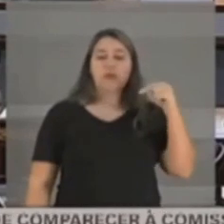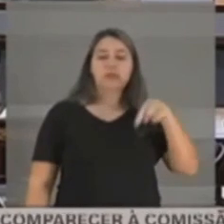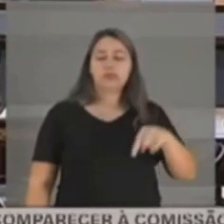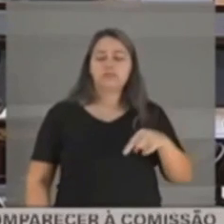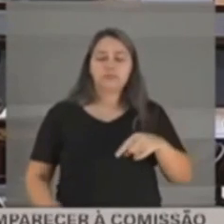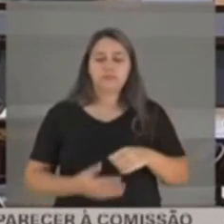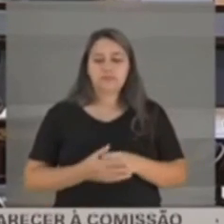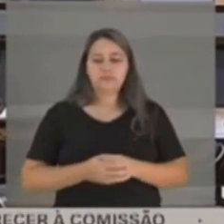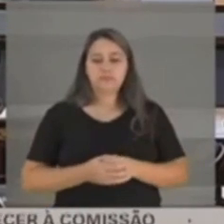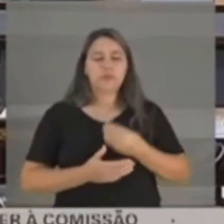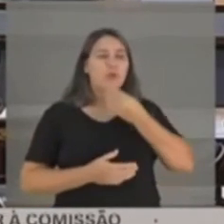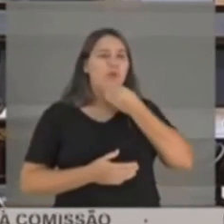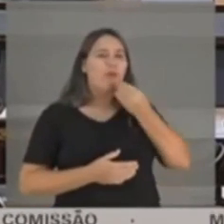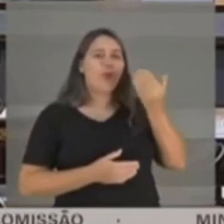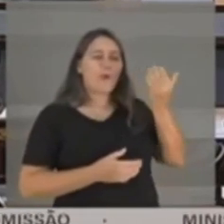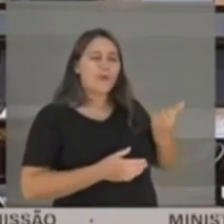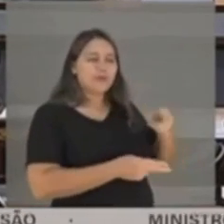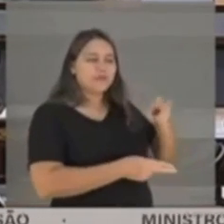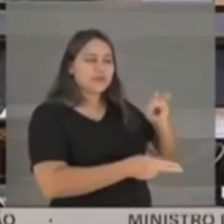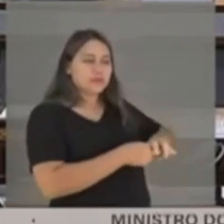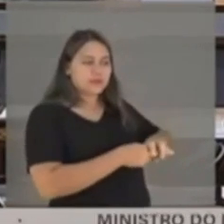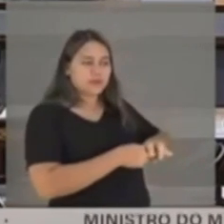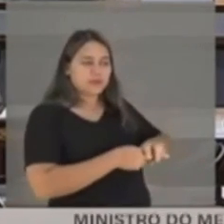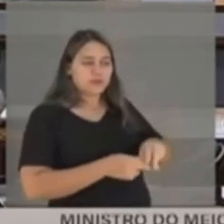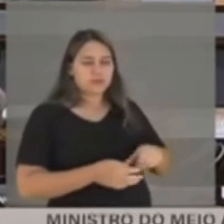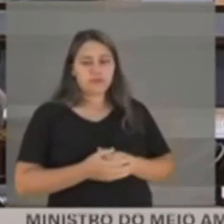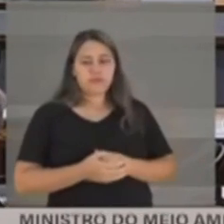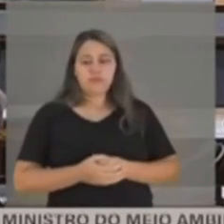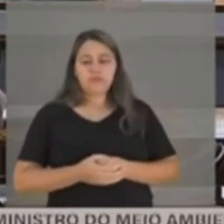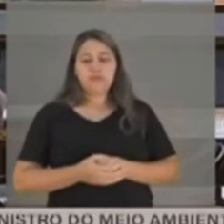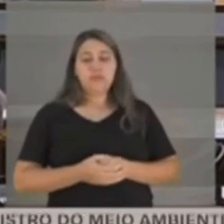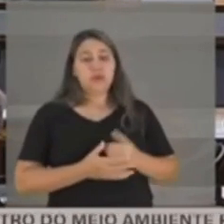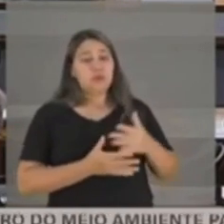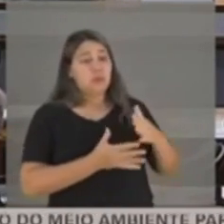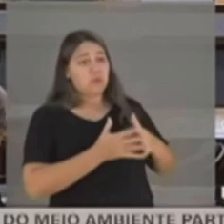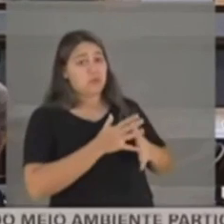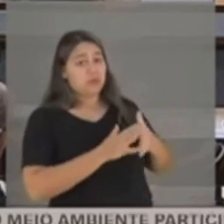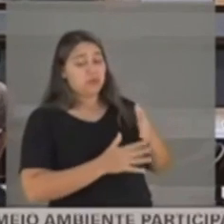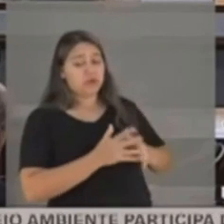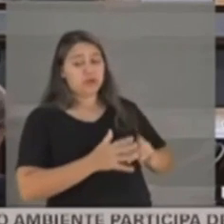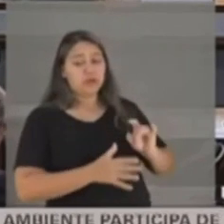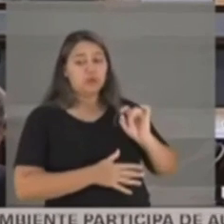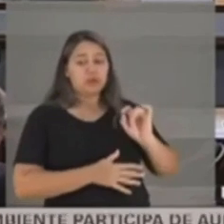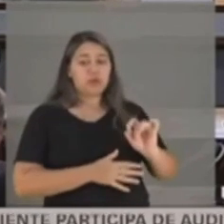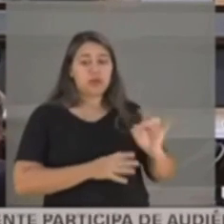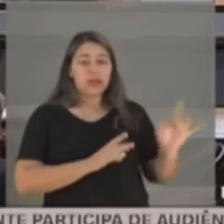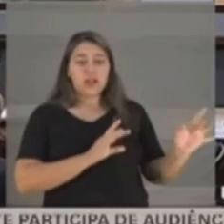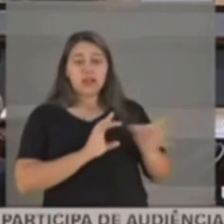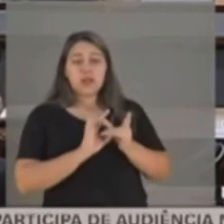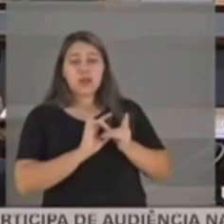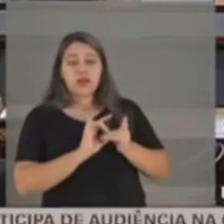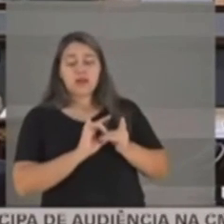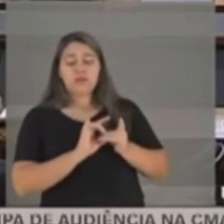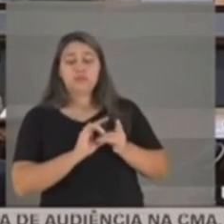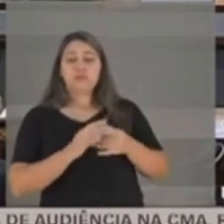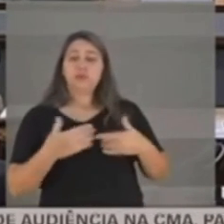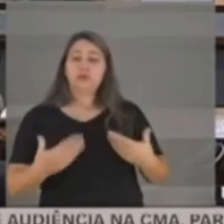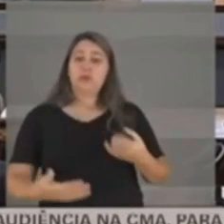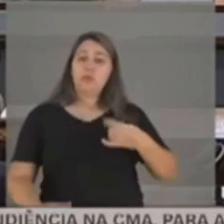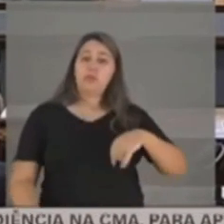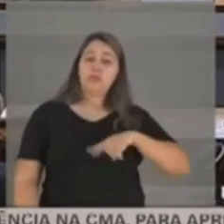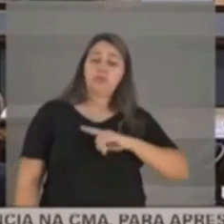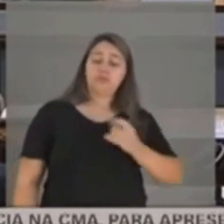senhor que estava aqui também comprometia muito. Linkado a isso, é que a gente acha